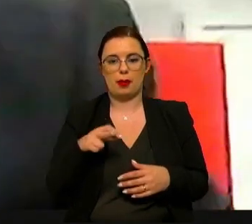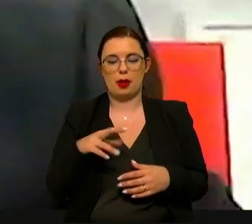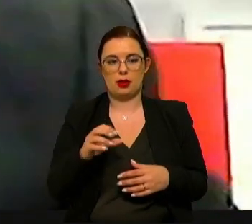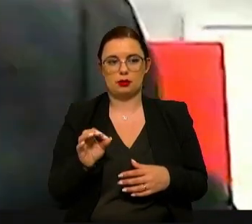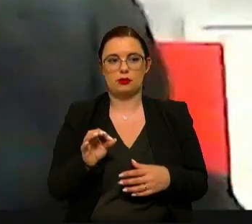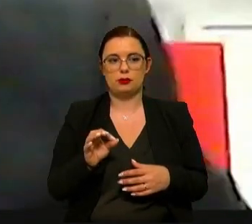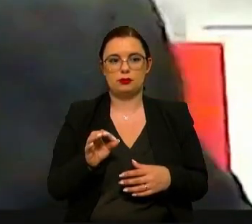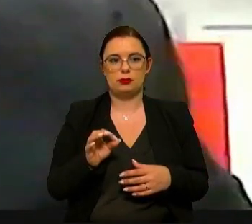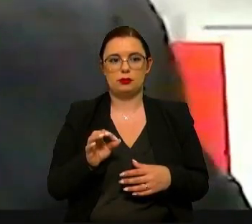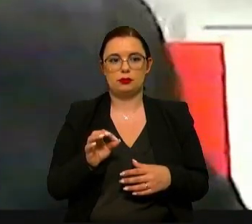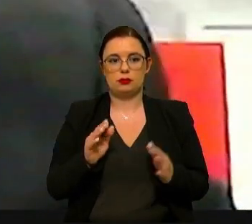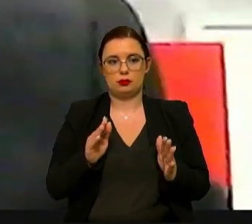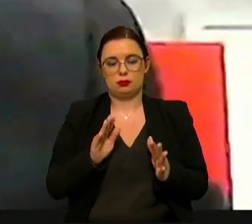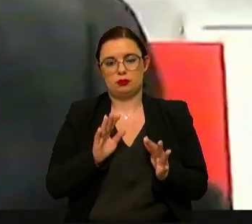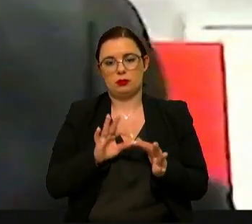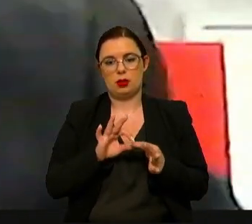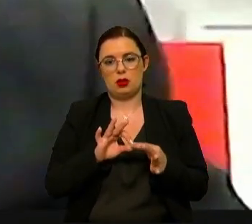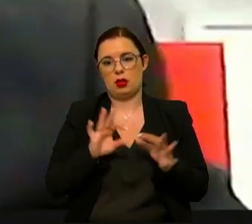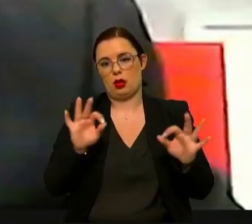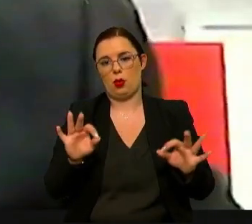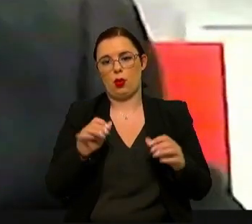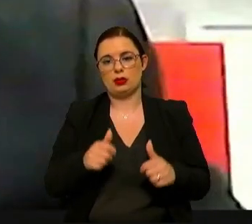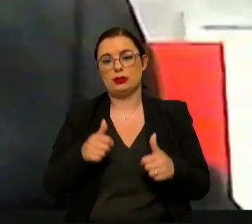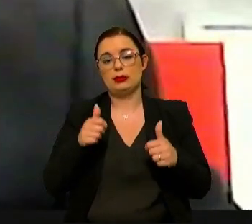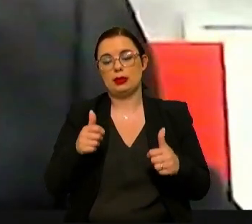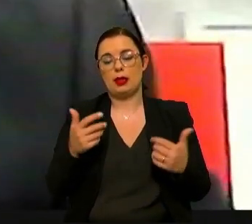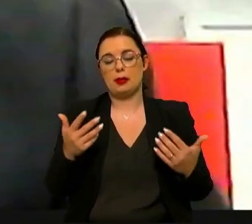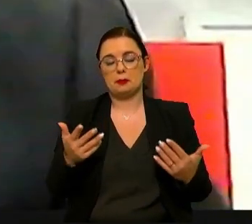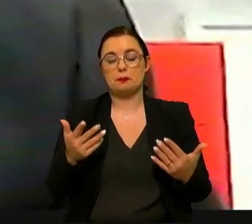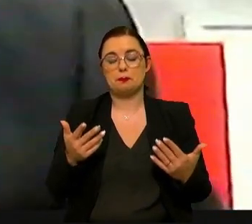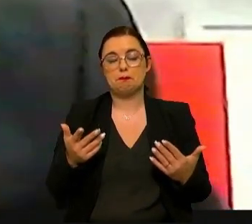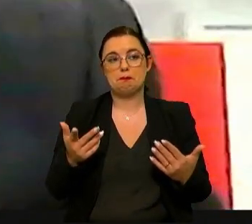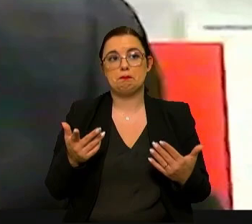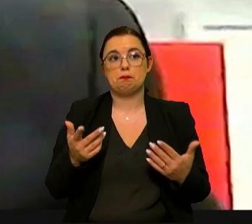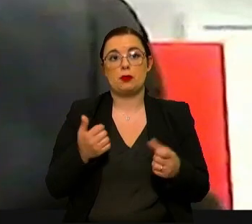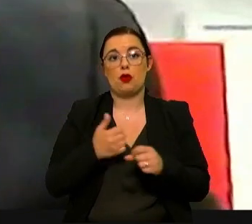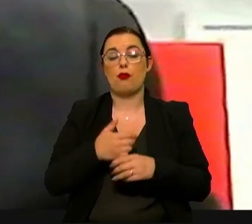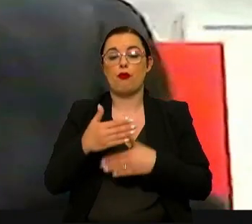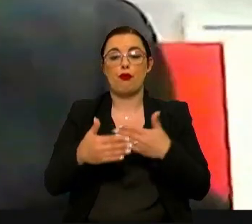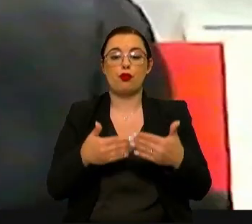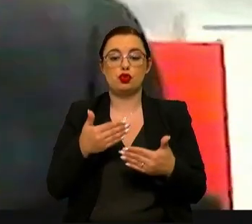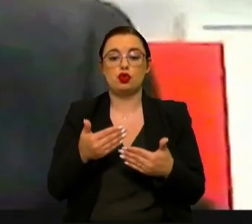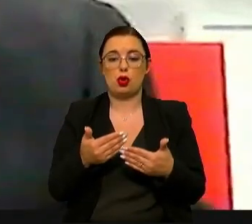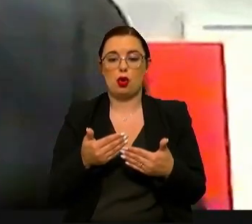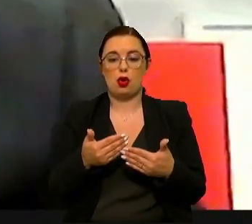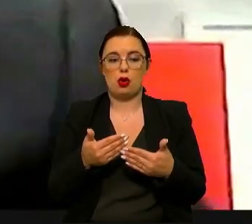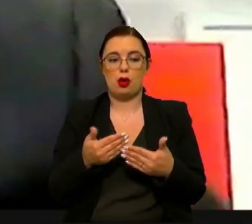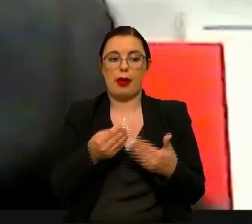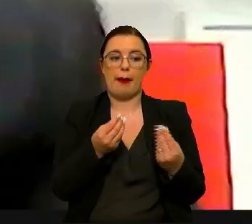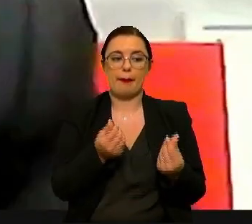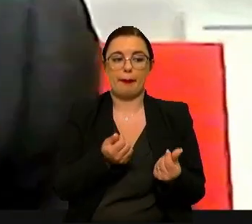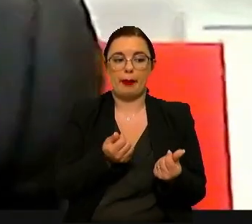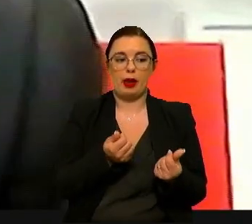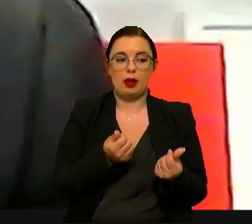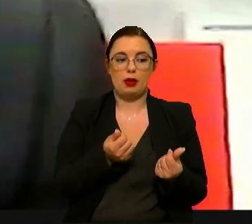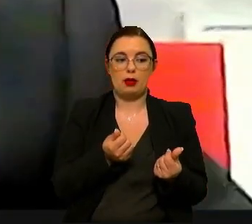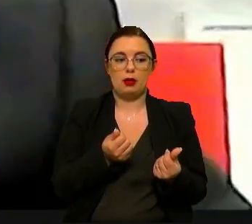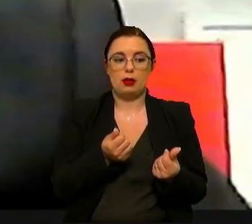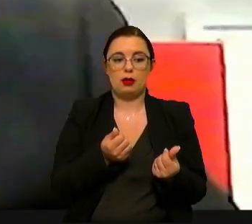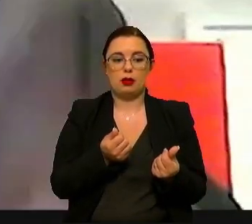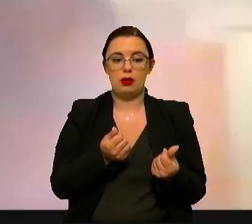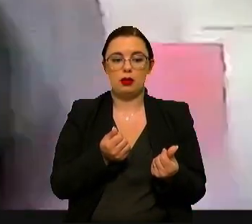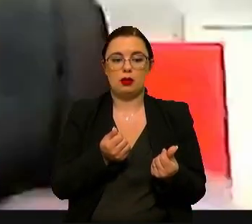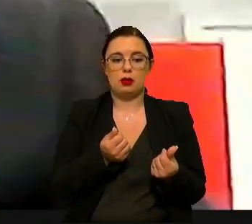urbano da cidade são questões que para além de funcionarem como campo de ensaio campo de teste campo